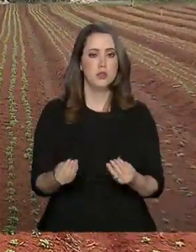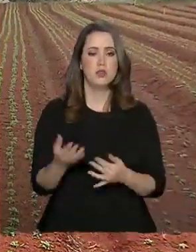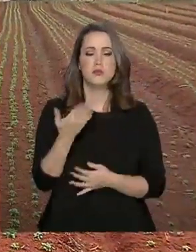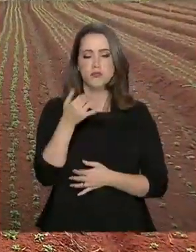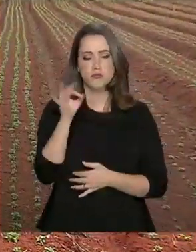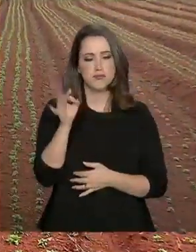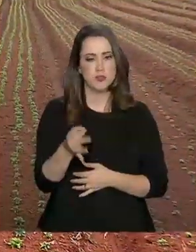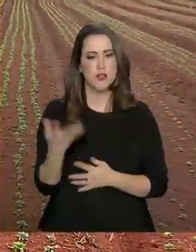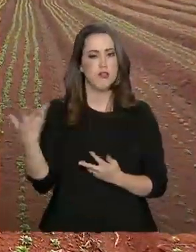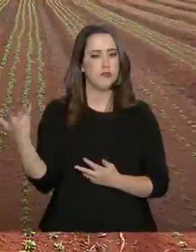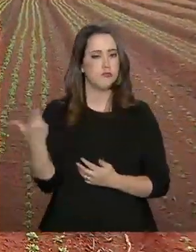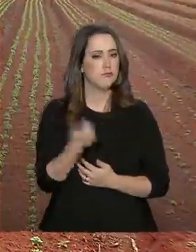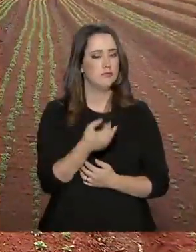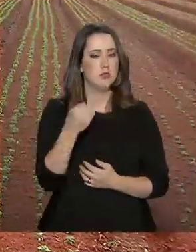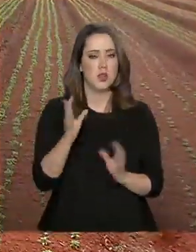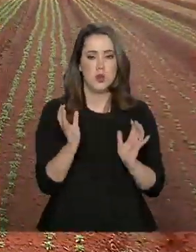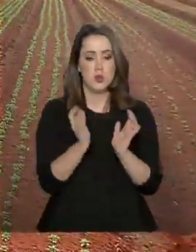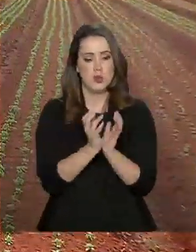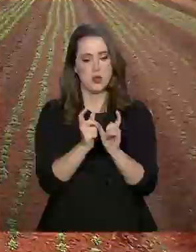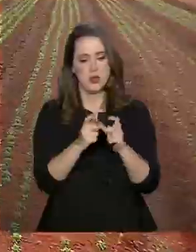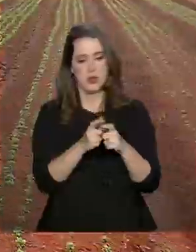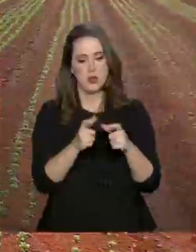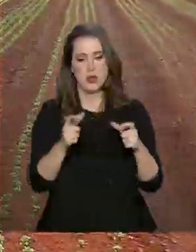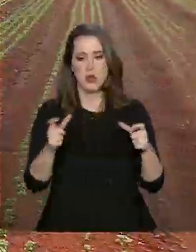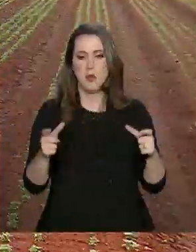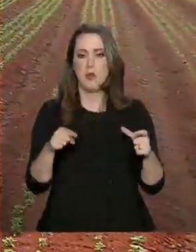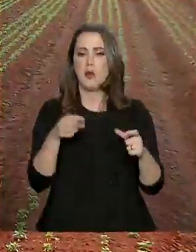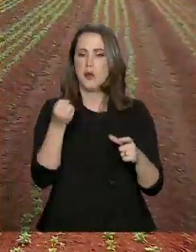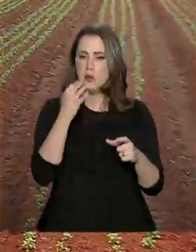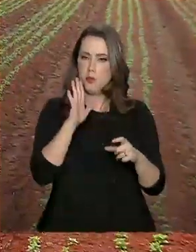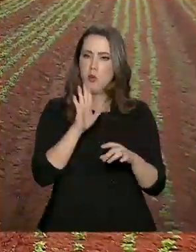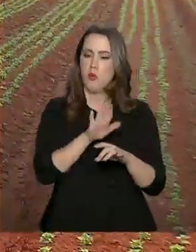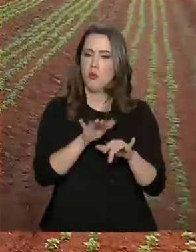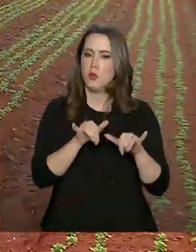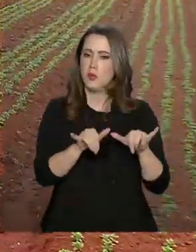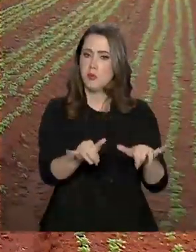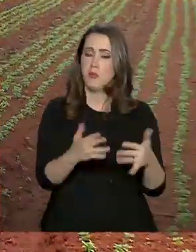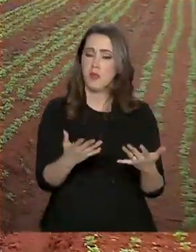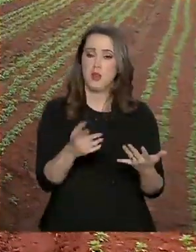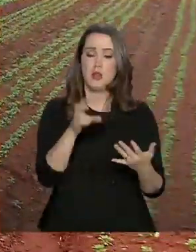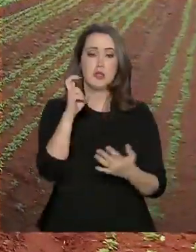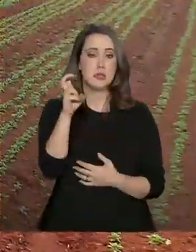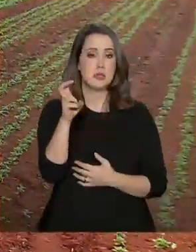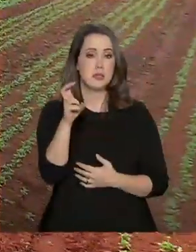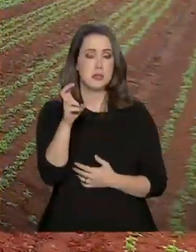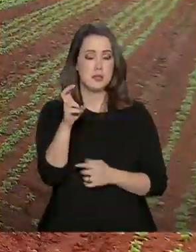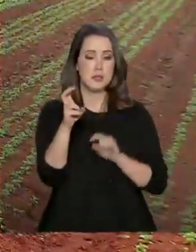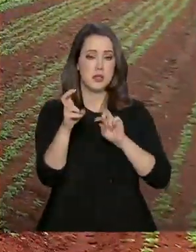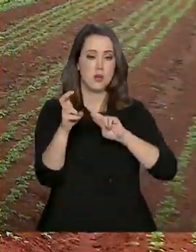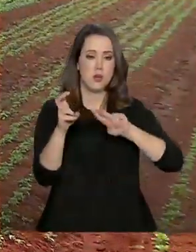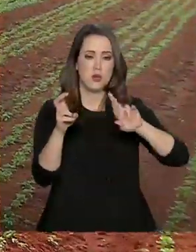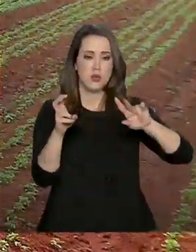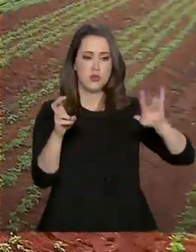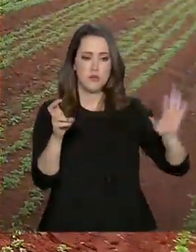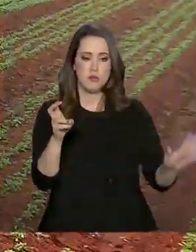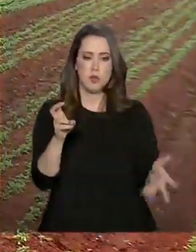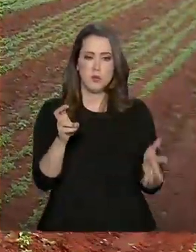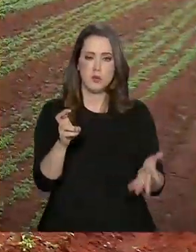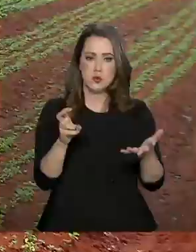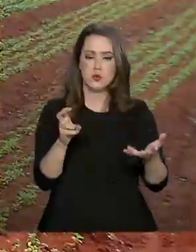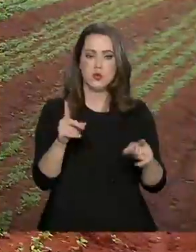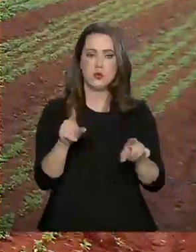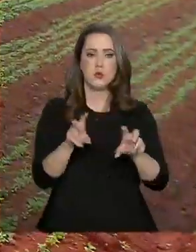qualidade e tamanho que atenda o mercado consumidor, são usados aqui cinco tipos de biofertilizantes para